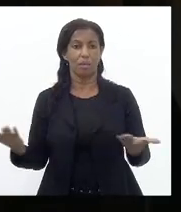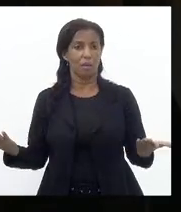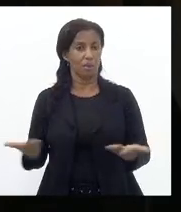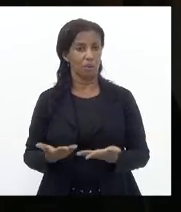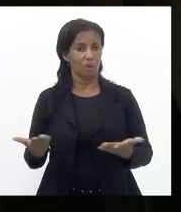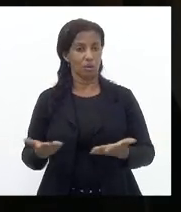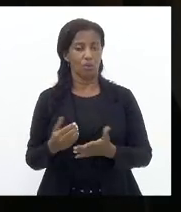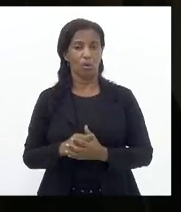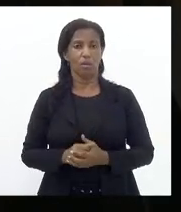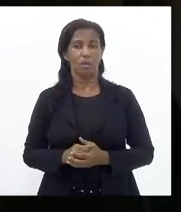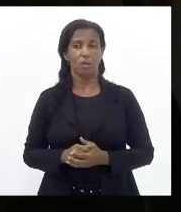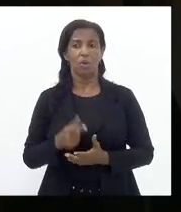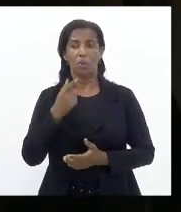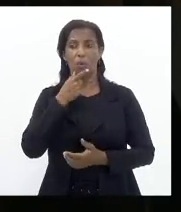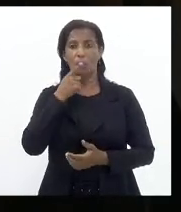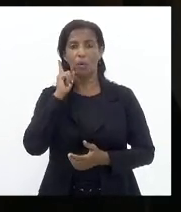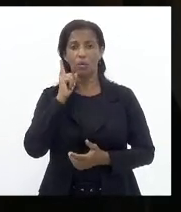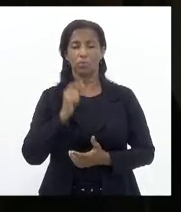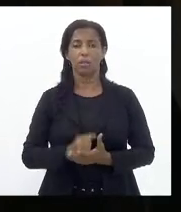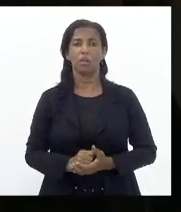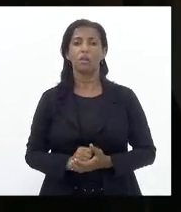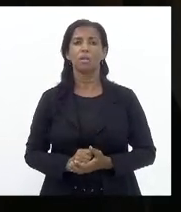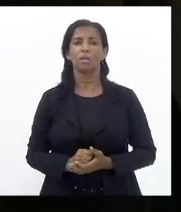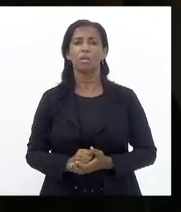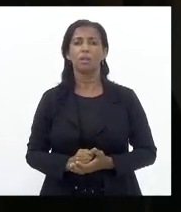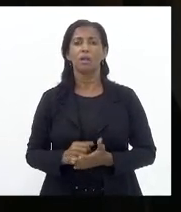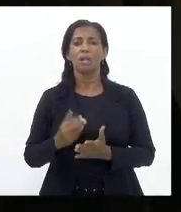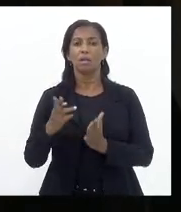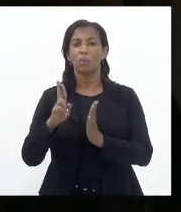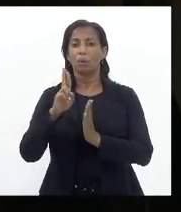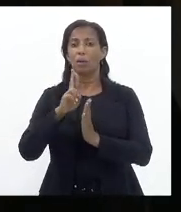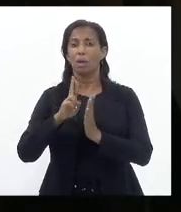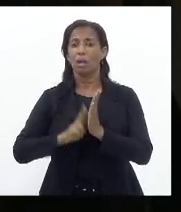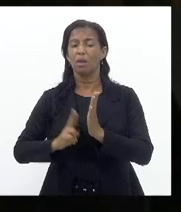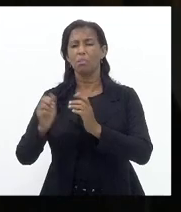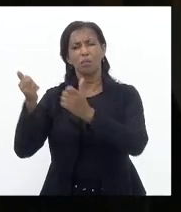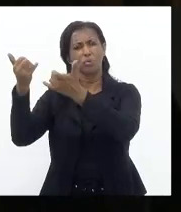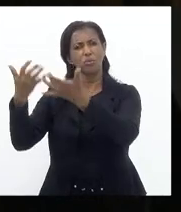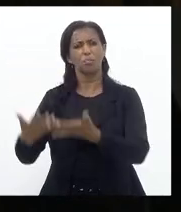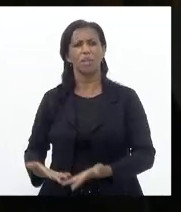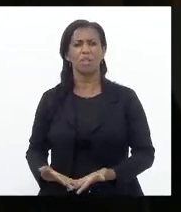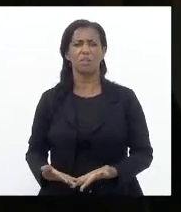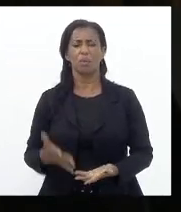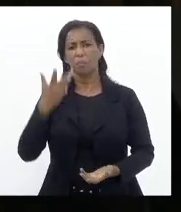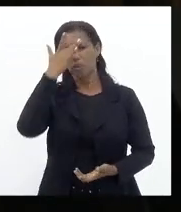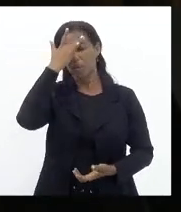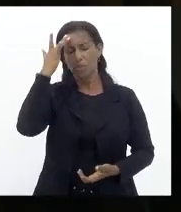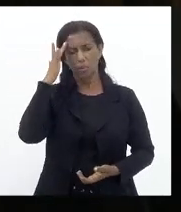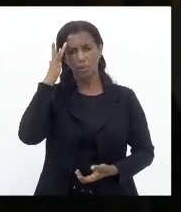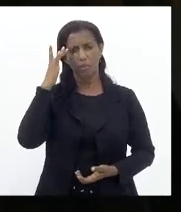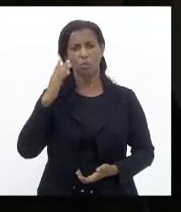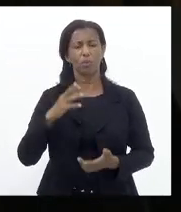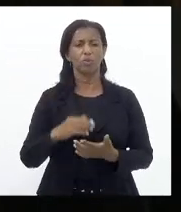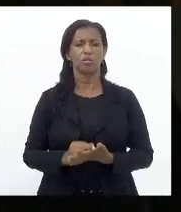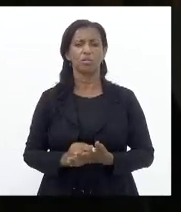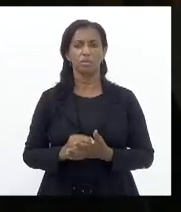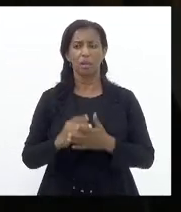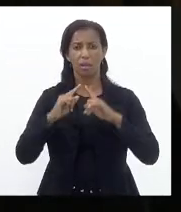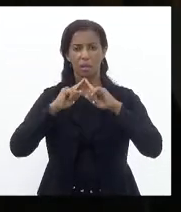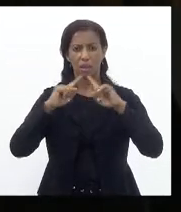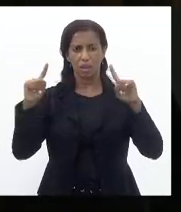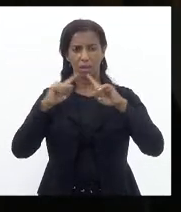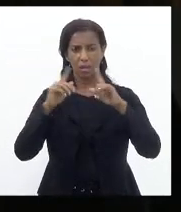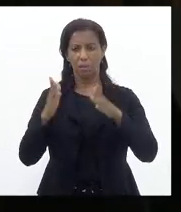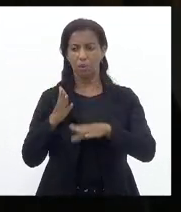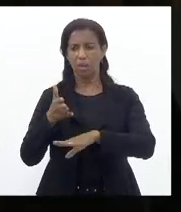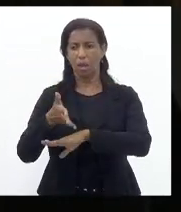Ingressei Ontem Com um requerimento De explicações Porque as pessoas Relatam Que ao